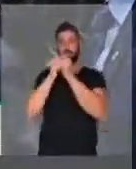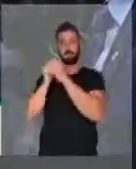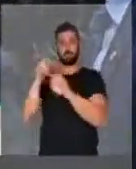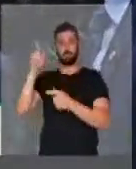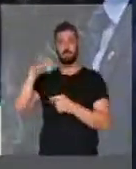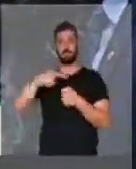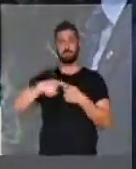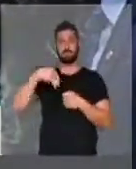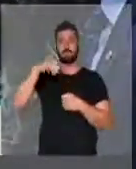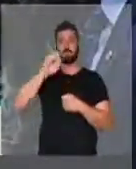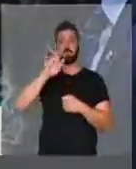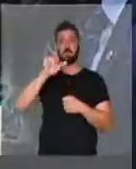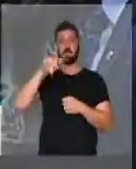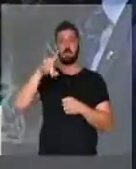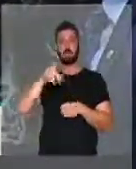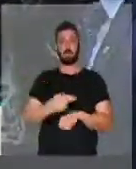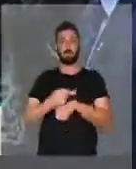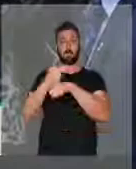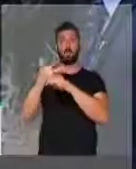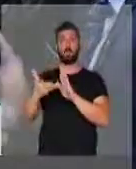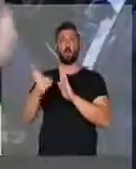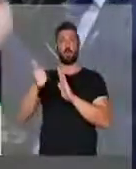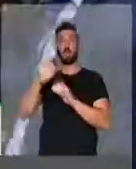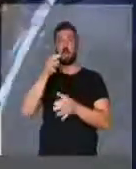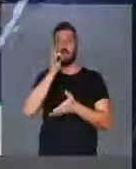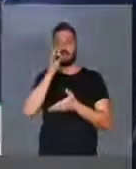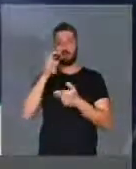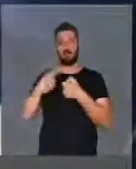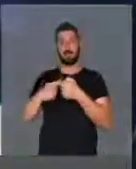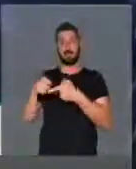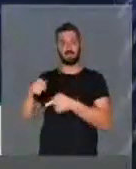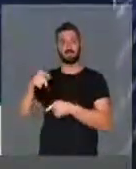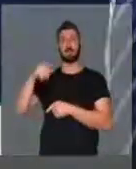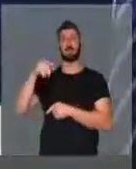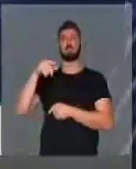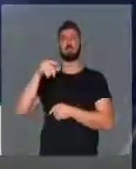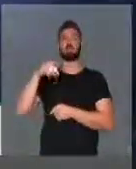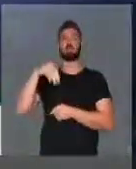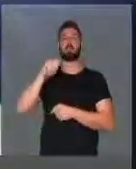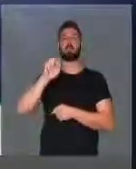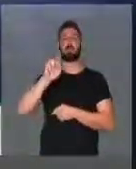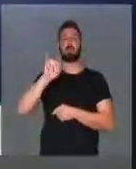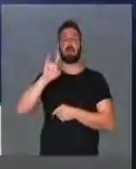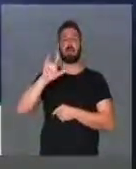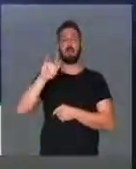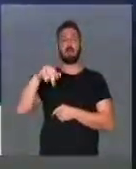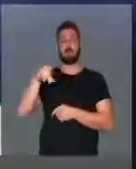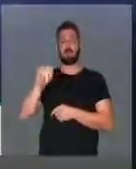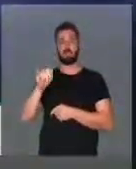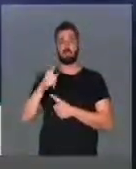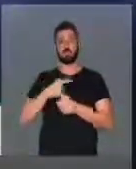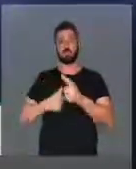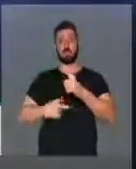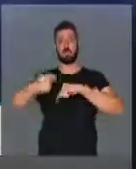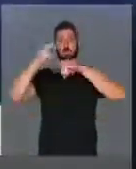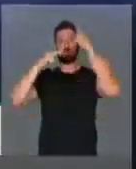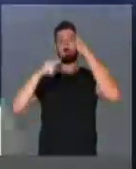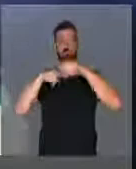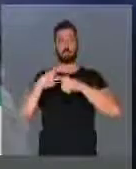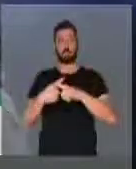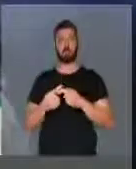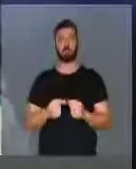município de Mairlândia, o primeiro prêmio de qualidade de café do município de Mairlândia, que dá um salto adiante.